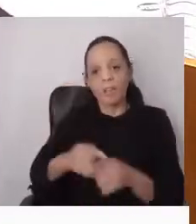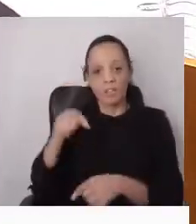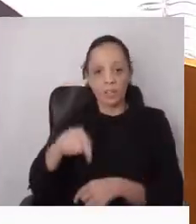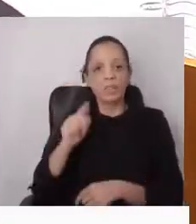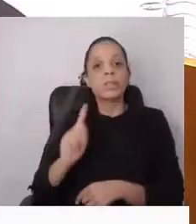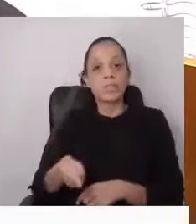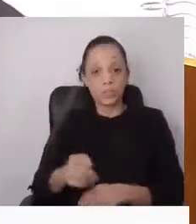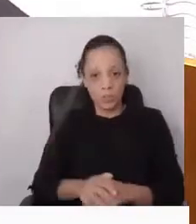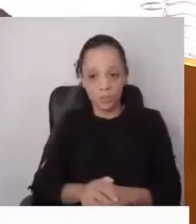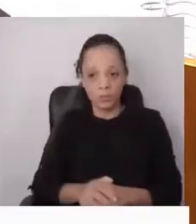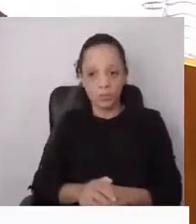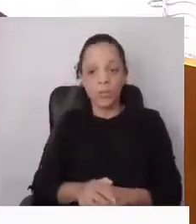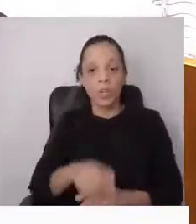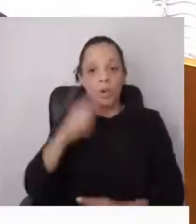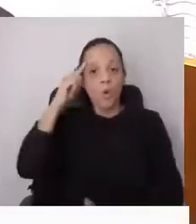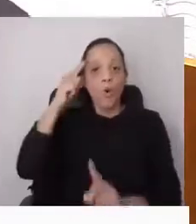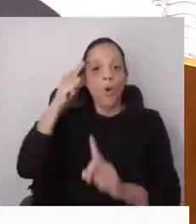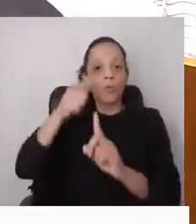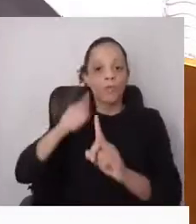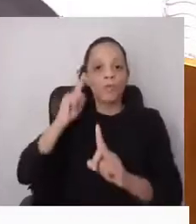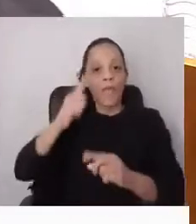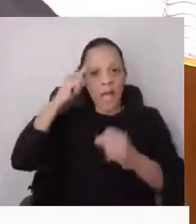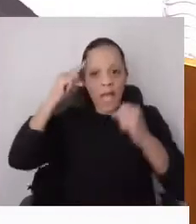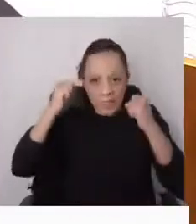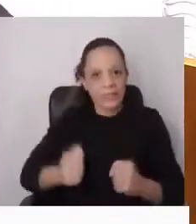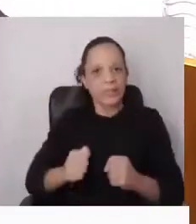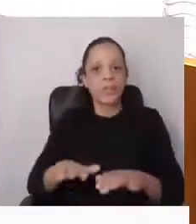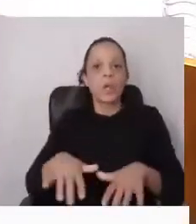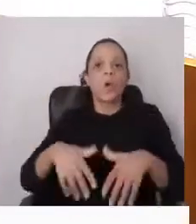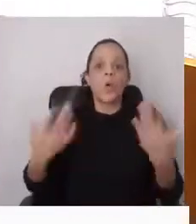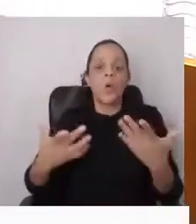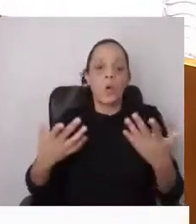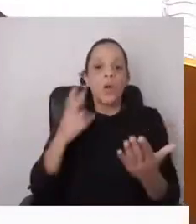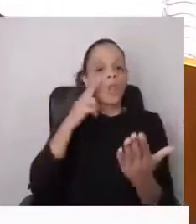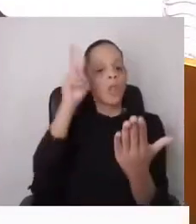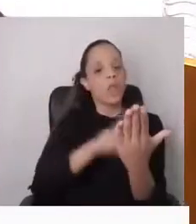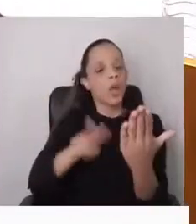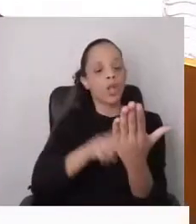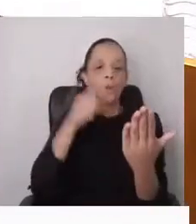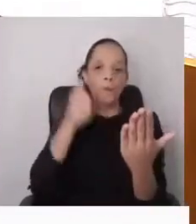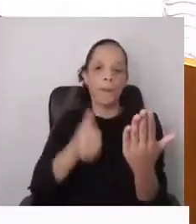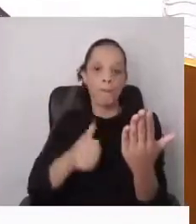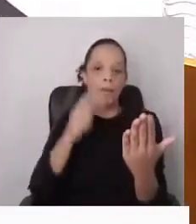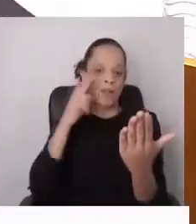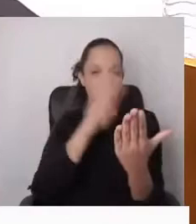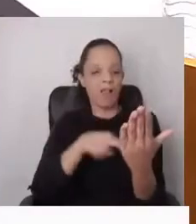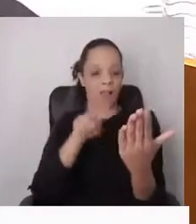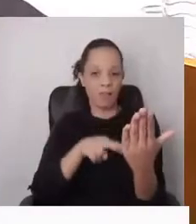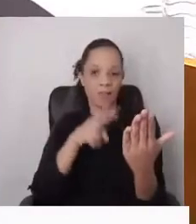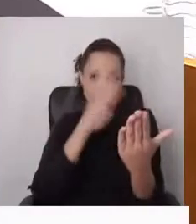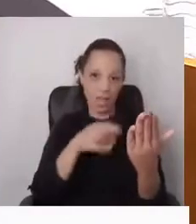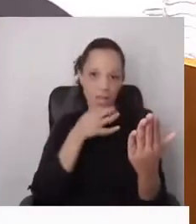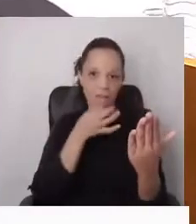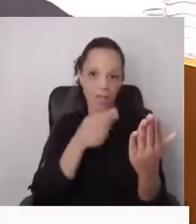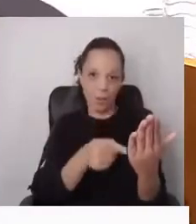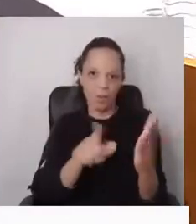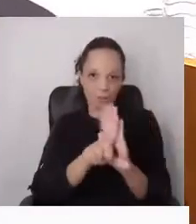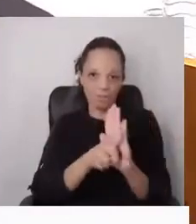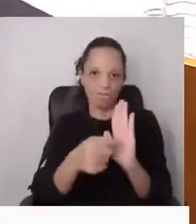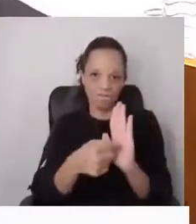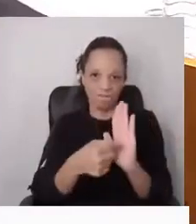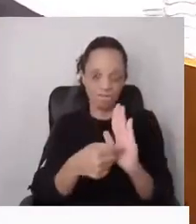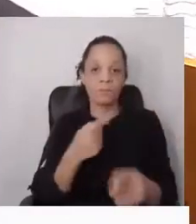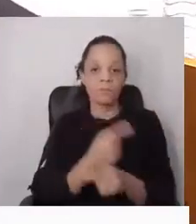faz intencional e demagogicamente, ou então não leu devidamente a lei, a lei que invoca. Porque de facto, esta